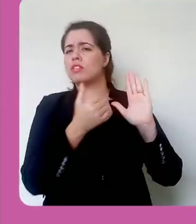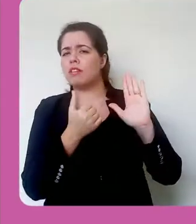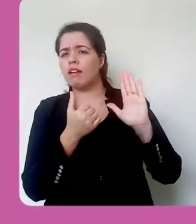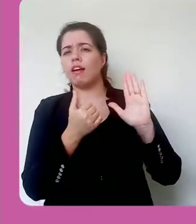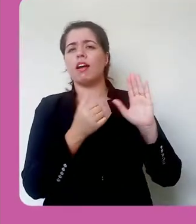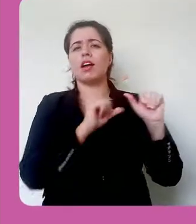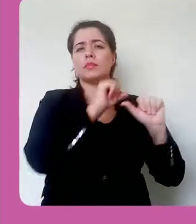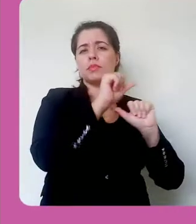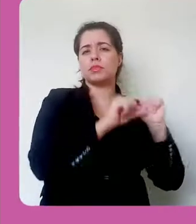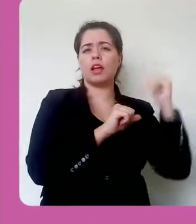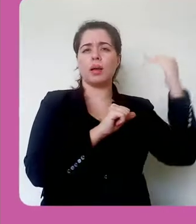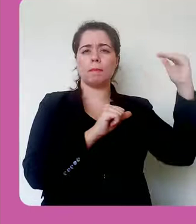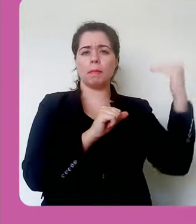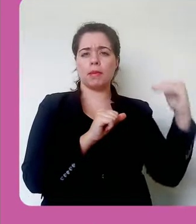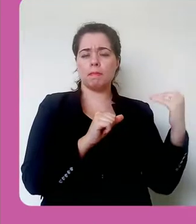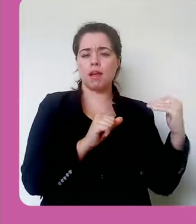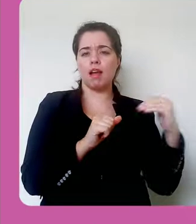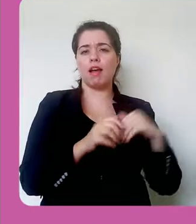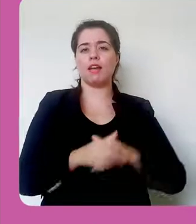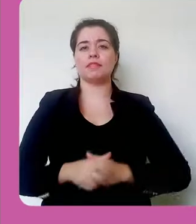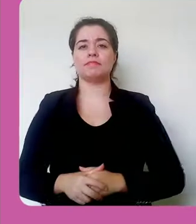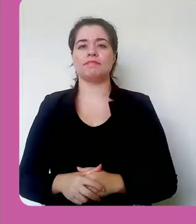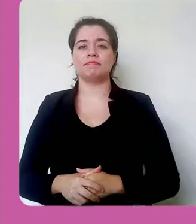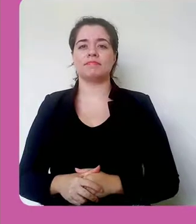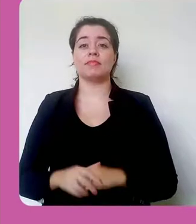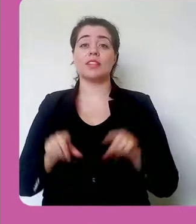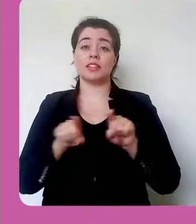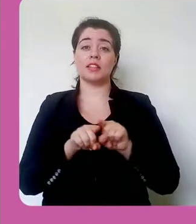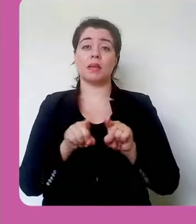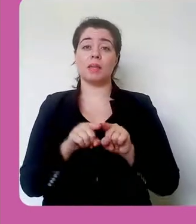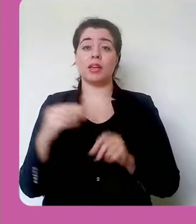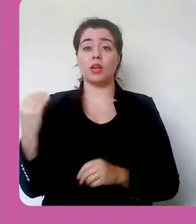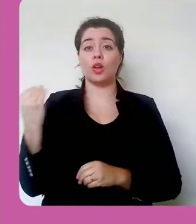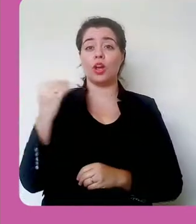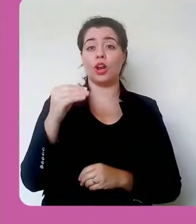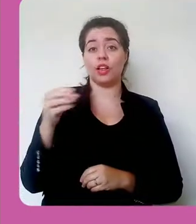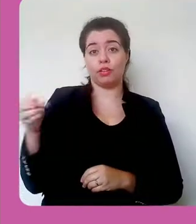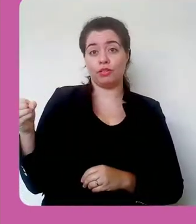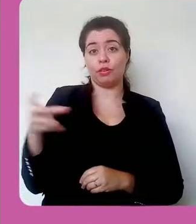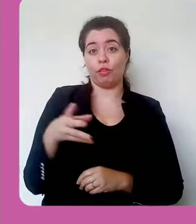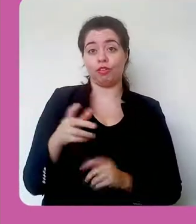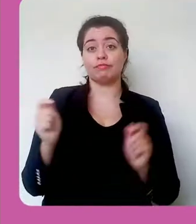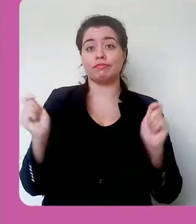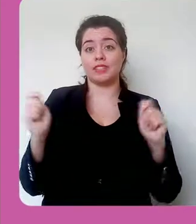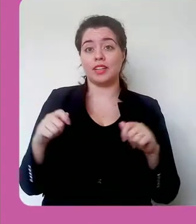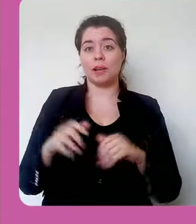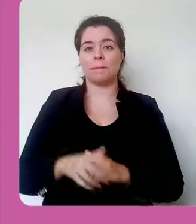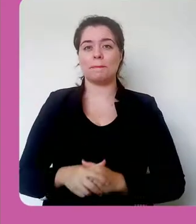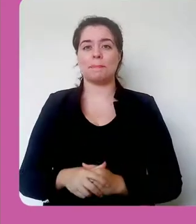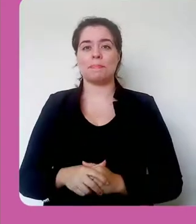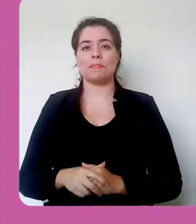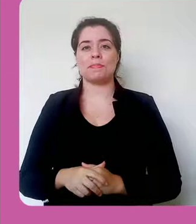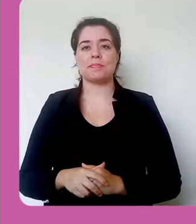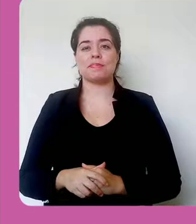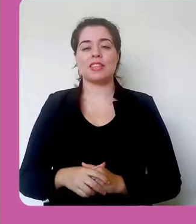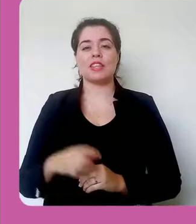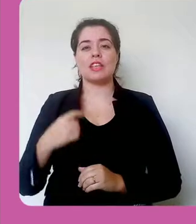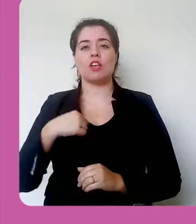colocar um novo. Eu vou colocar um novo pra mostrar pra vocês aqui o subcapítulo 2.1.